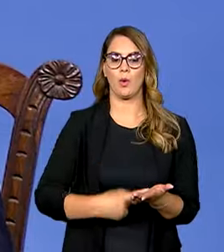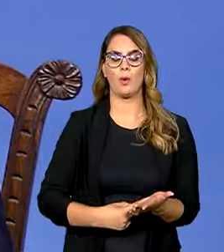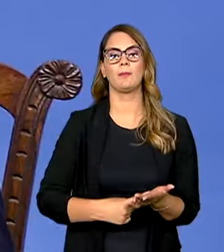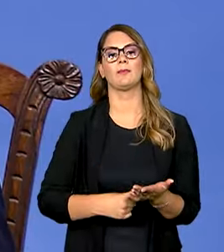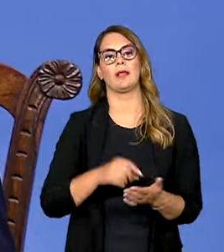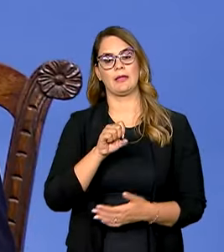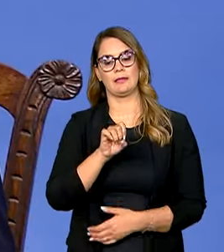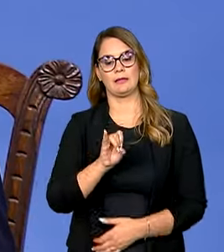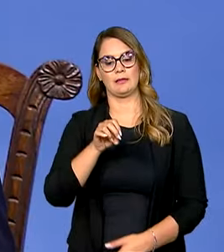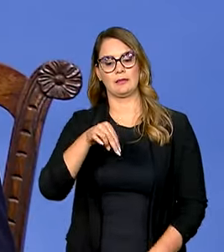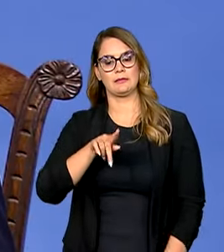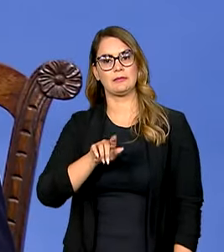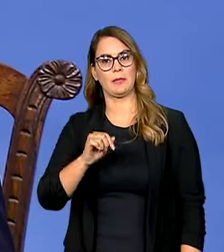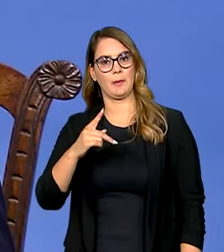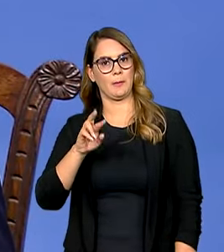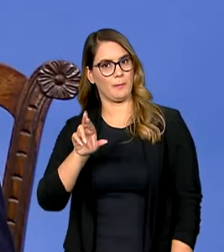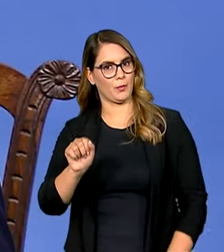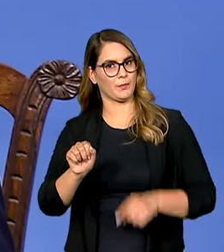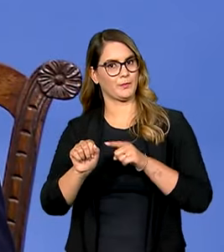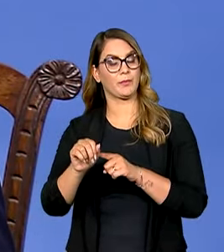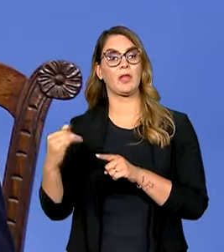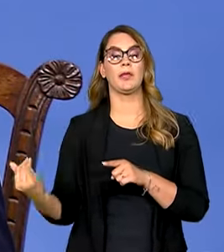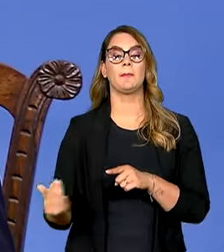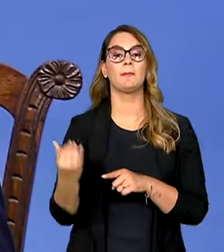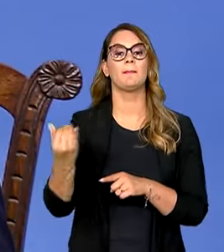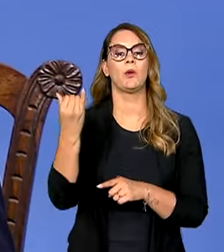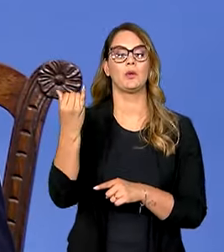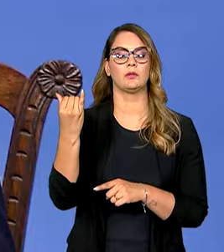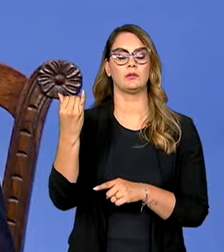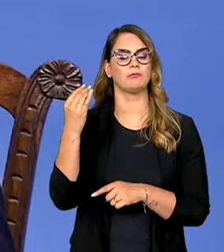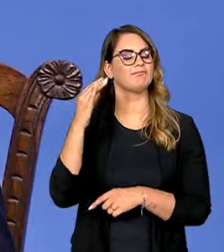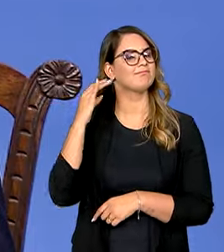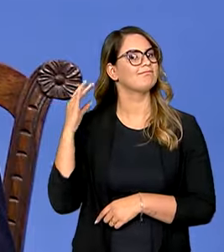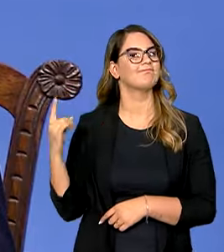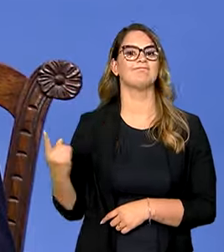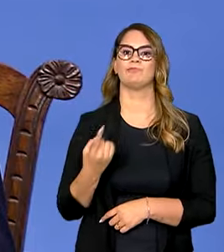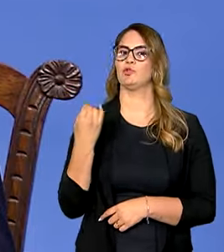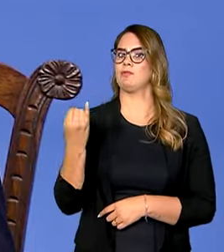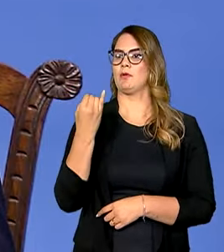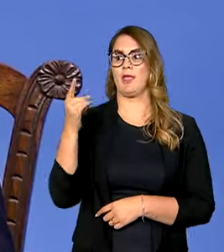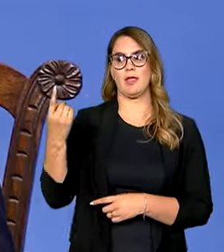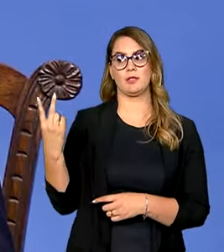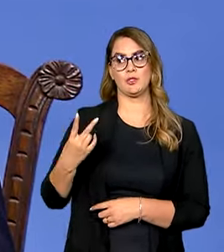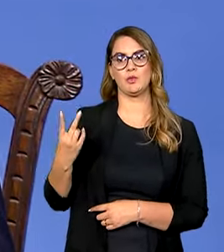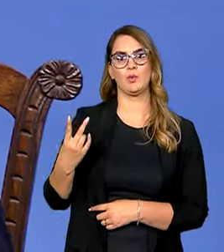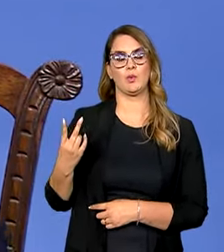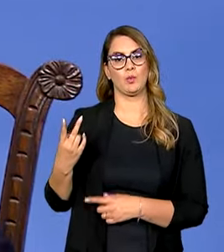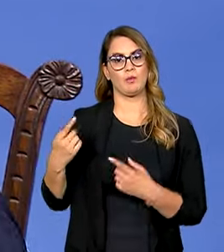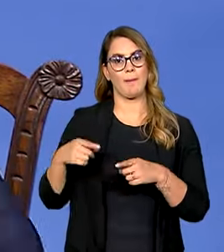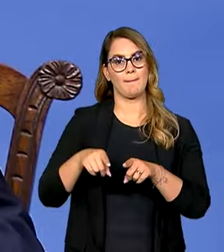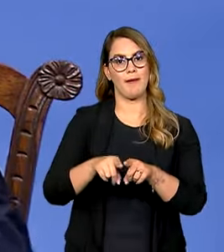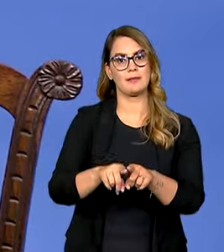Singapura. A importância de Singapura, eu diria que é central, é o nosso segundo parceiro na Ásia. Ou seja,